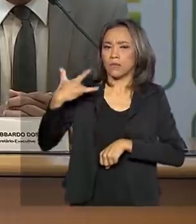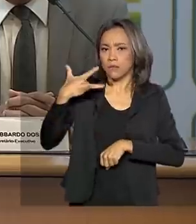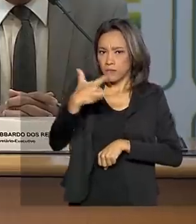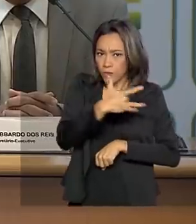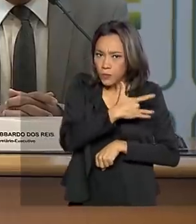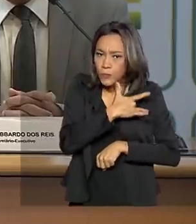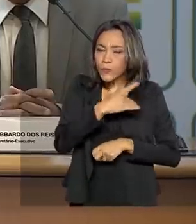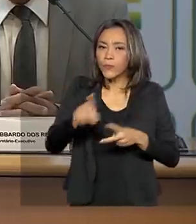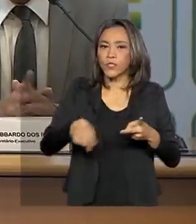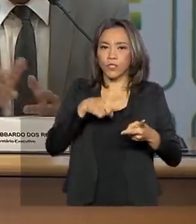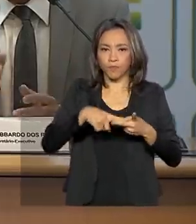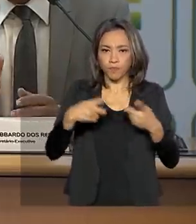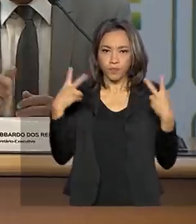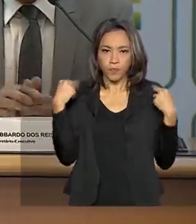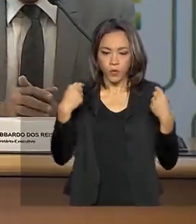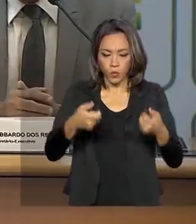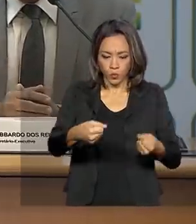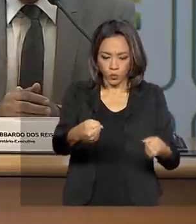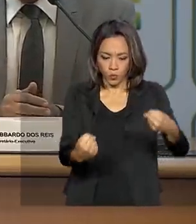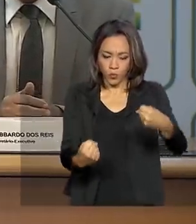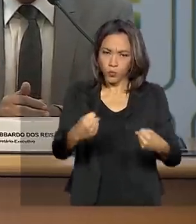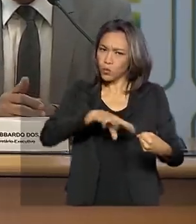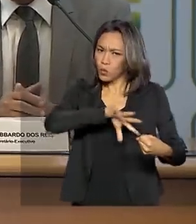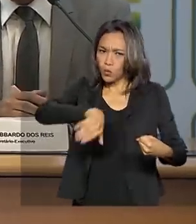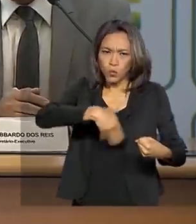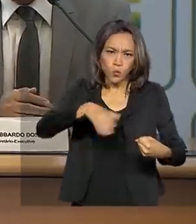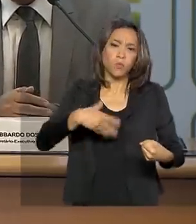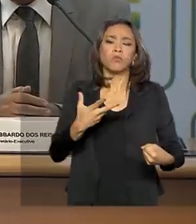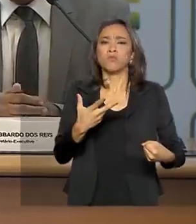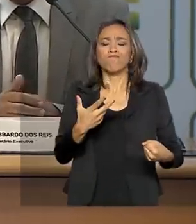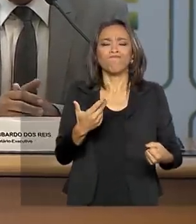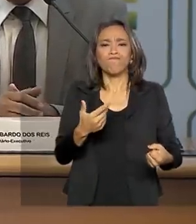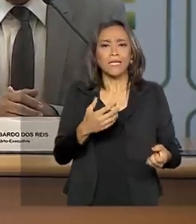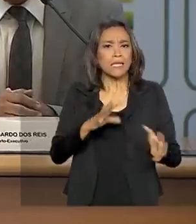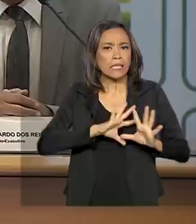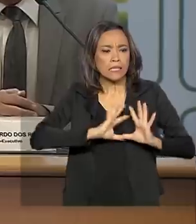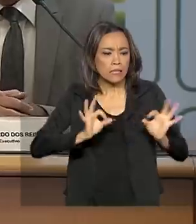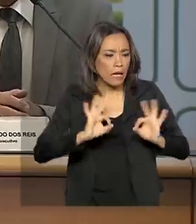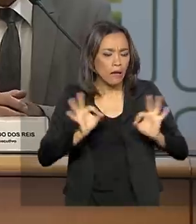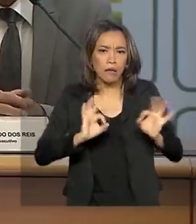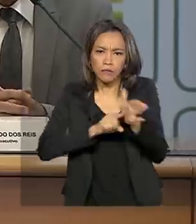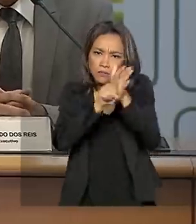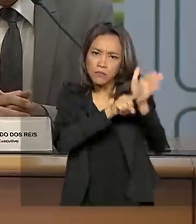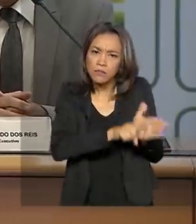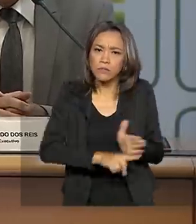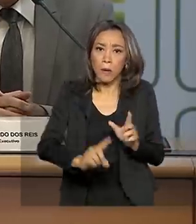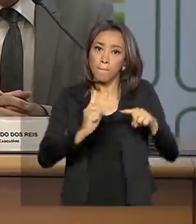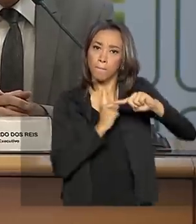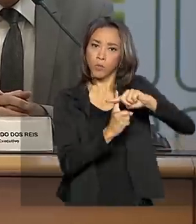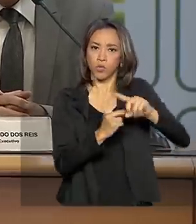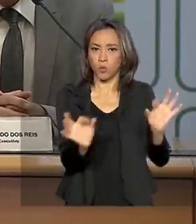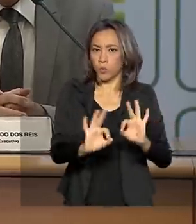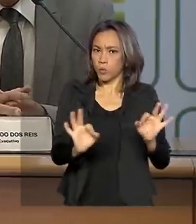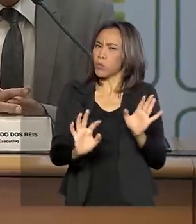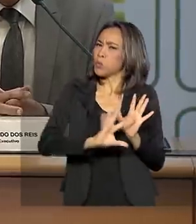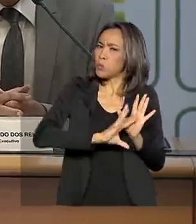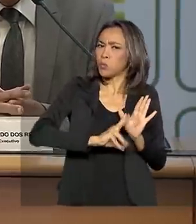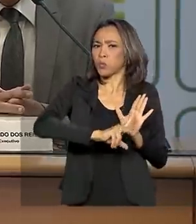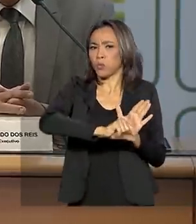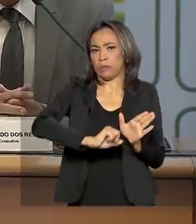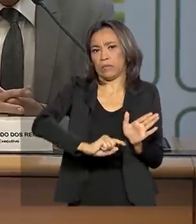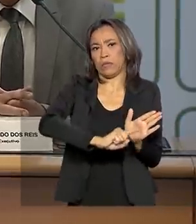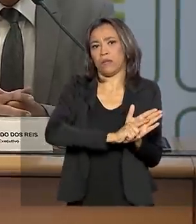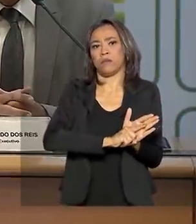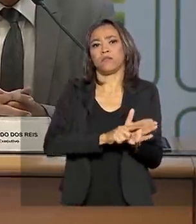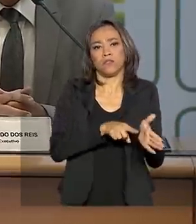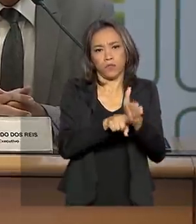tripulação e de comunicação. Então, não tivemos nenhum exame positivo naquela primeira coleta que foi realizada